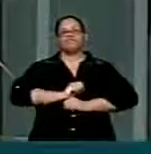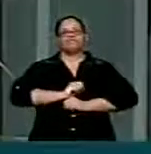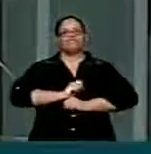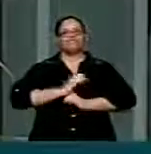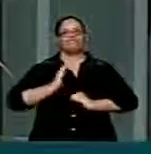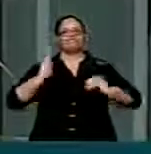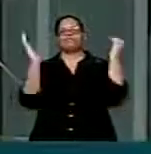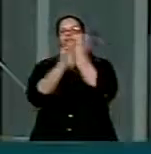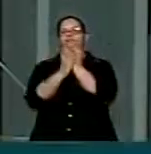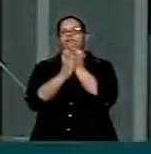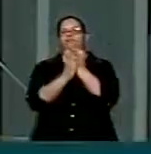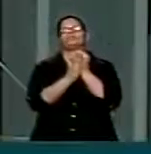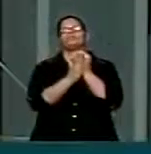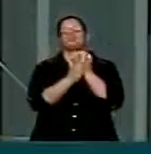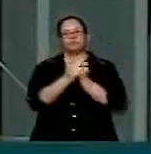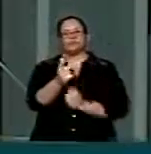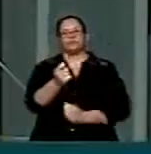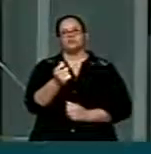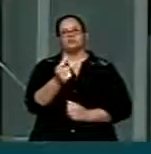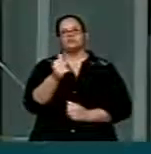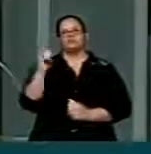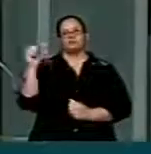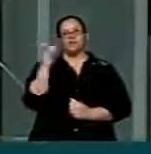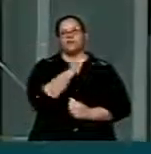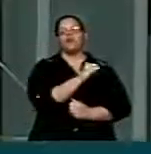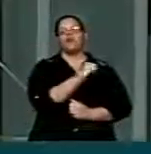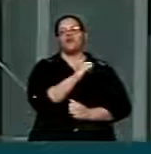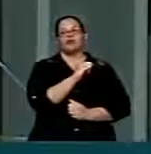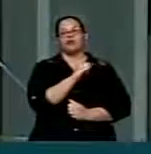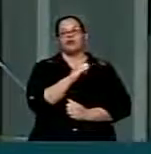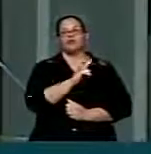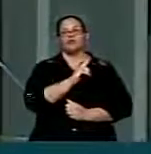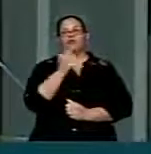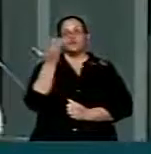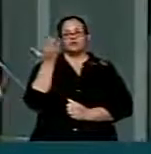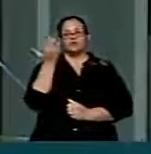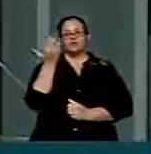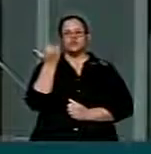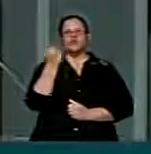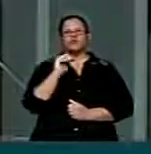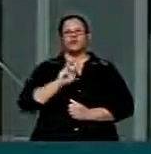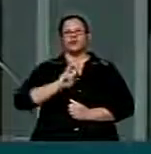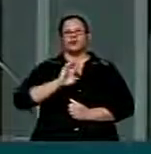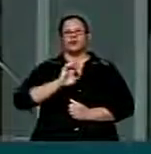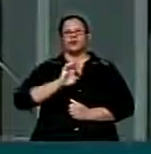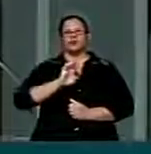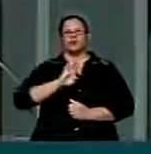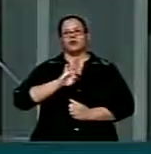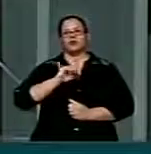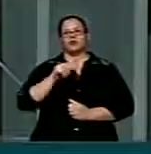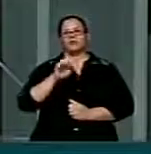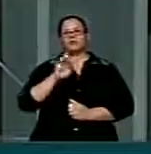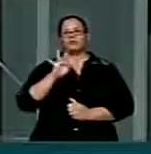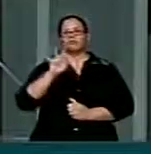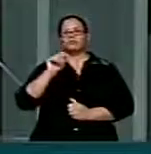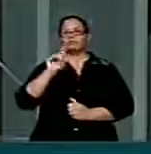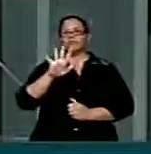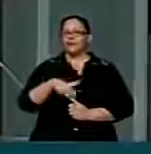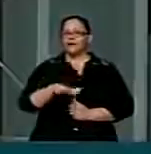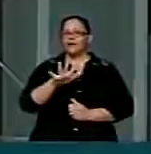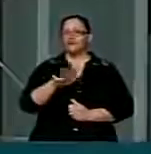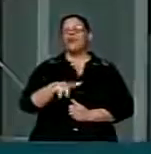passagens aéreas e nós tínhamos exatamente na Webjet essa alternativa que possibilitou,